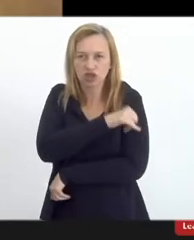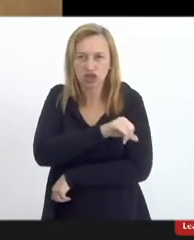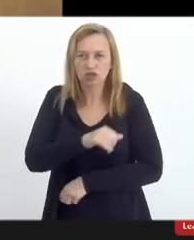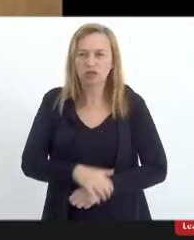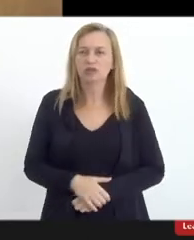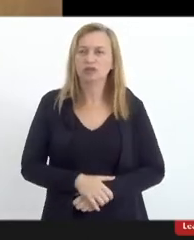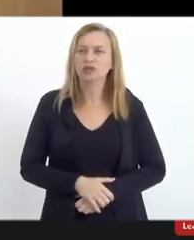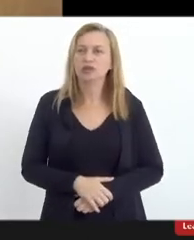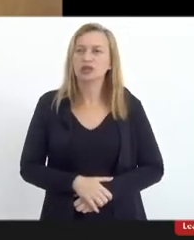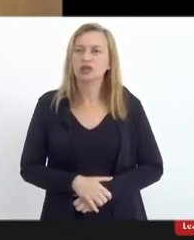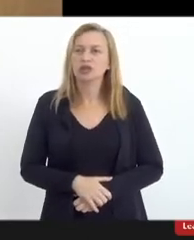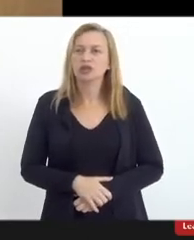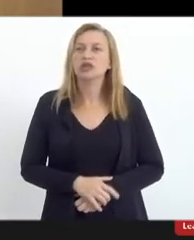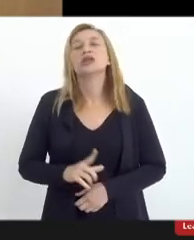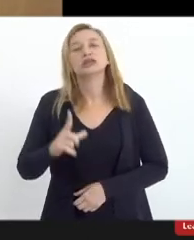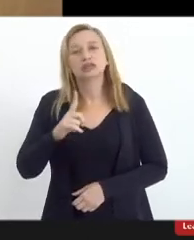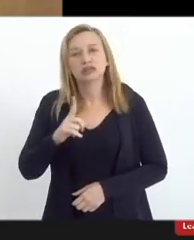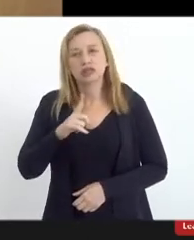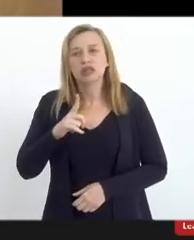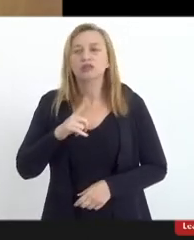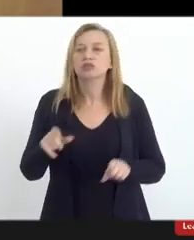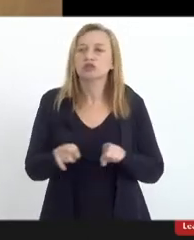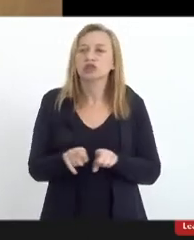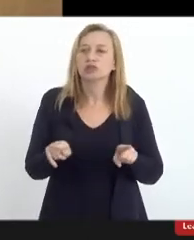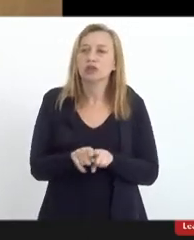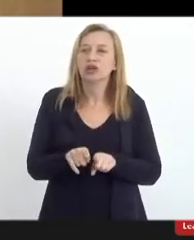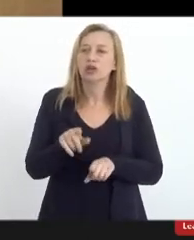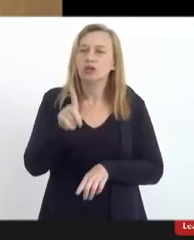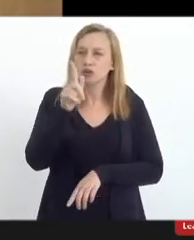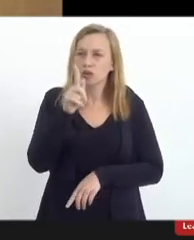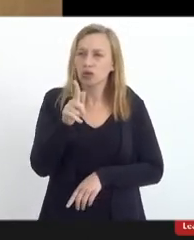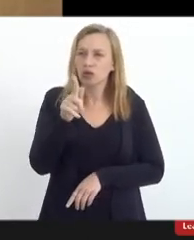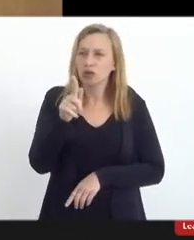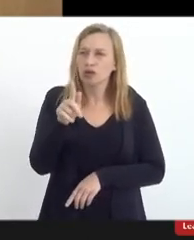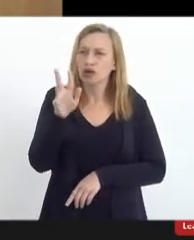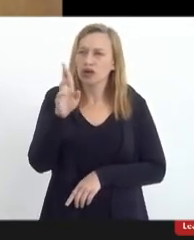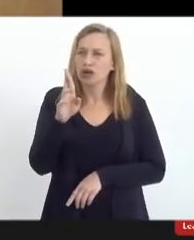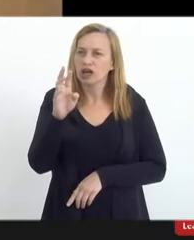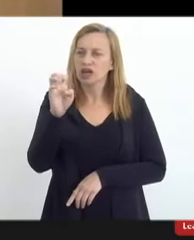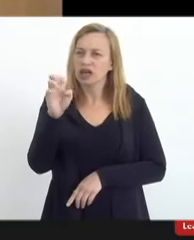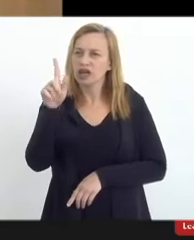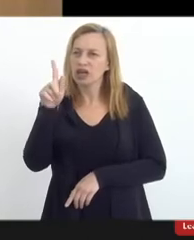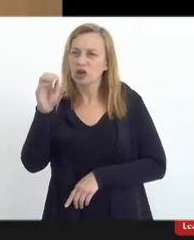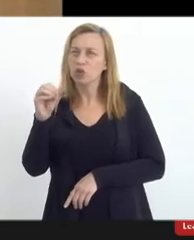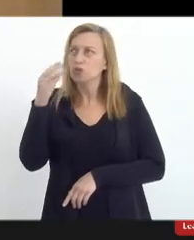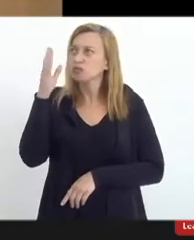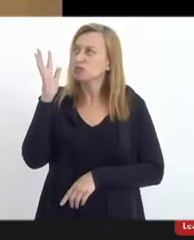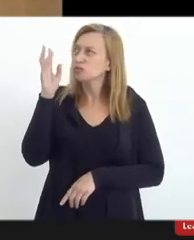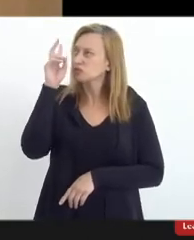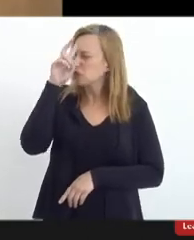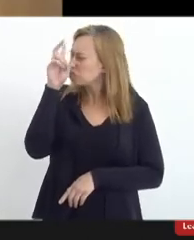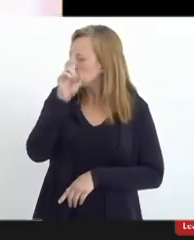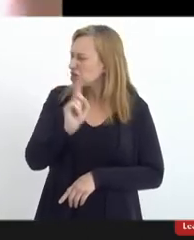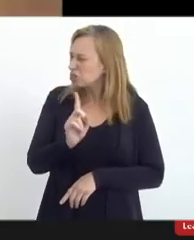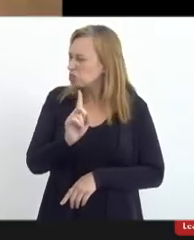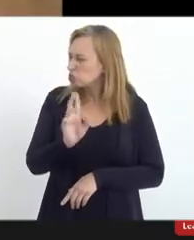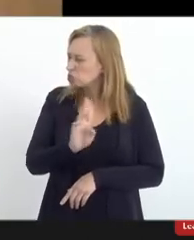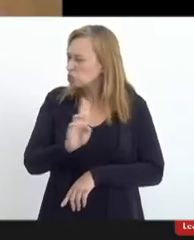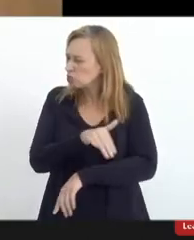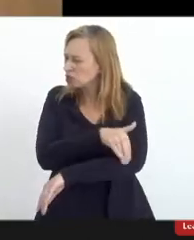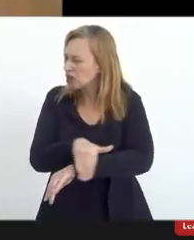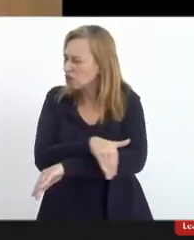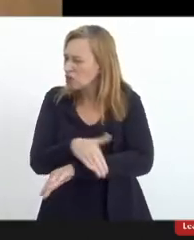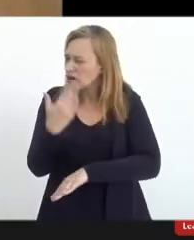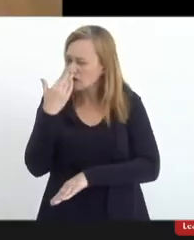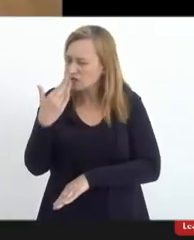antioqueno. Temos o rito grego, que eu não me lembro agora o nome da rua, deputada, mas fica ali em